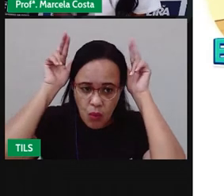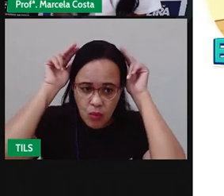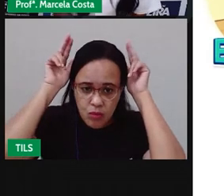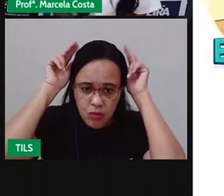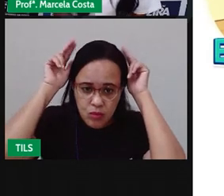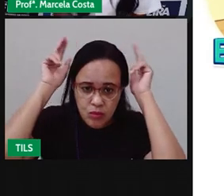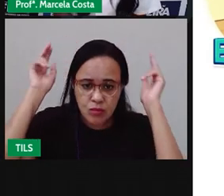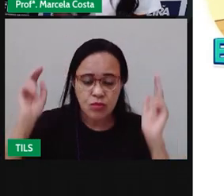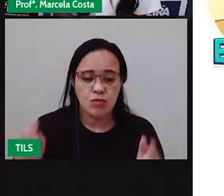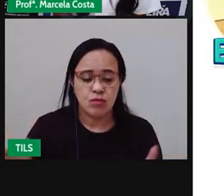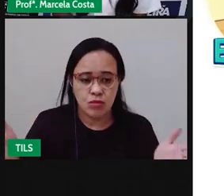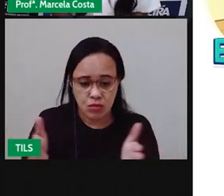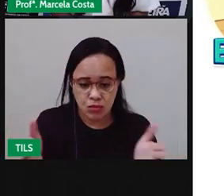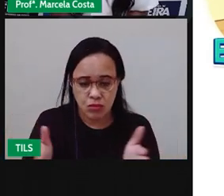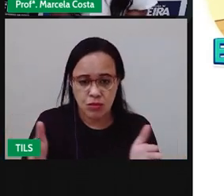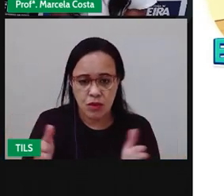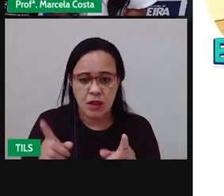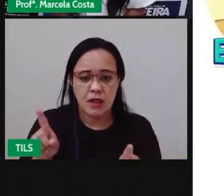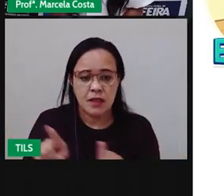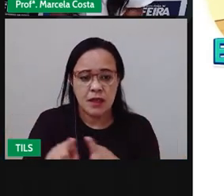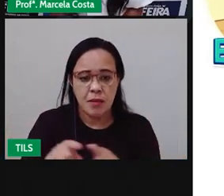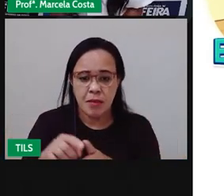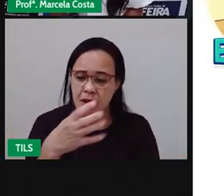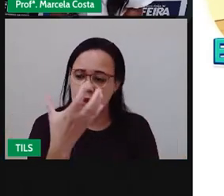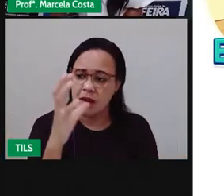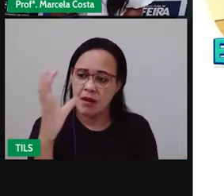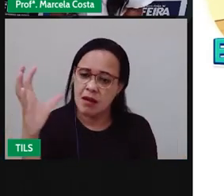mandacarum. O que mais que você tá vendo aí nessa imagem?